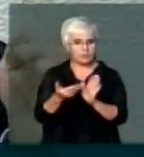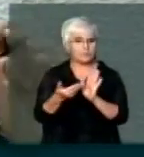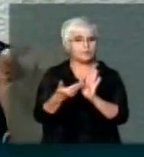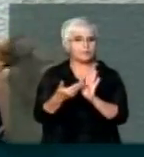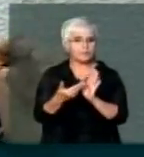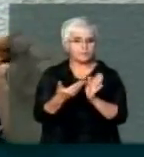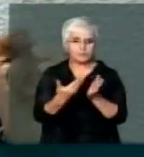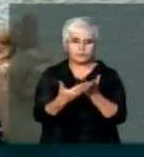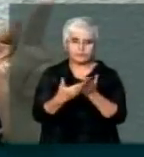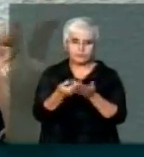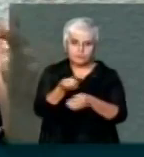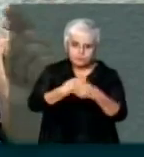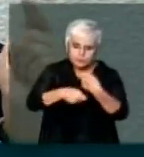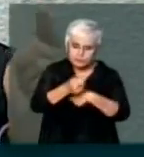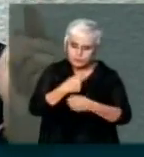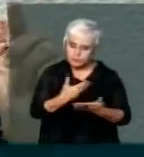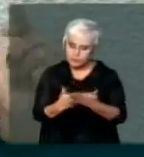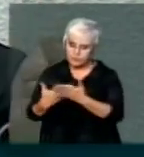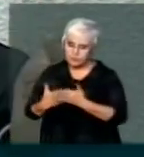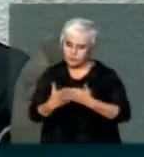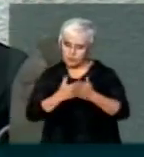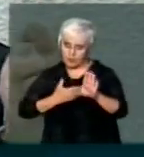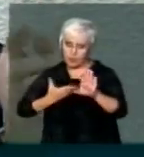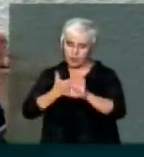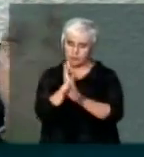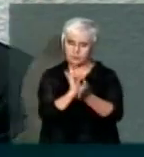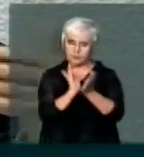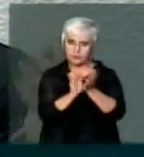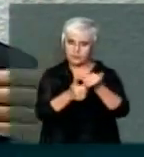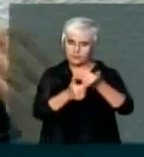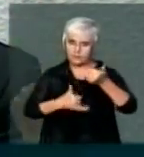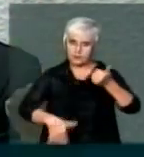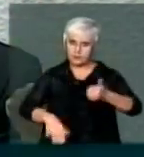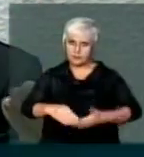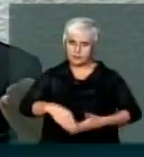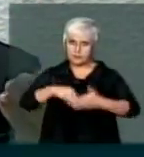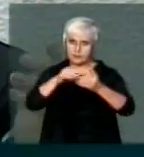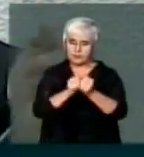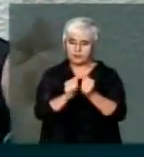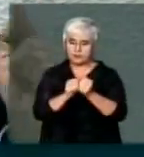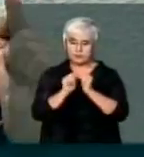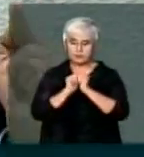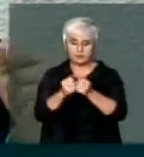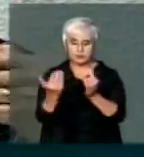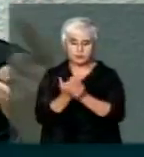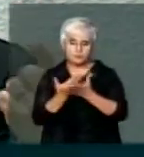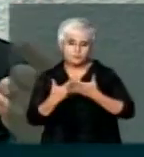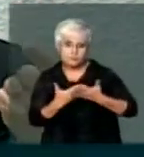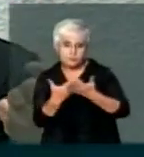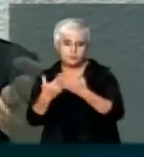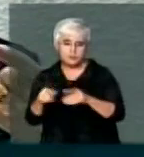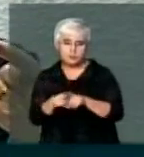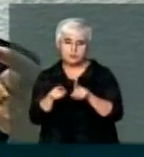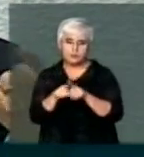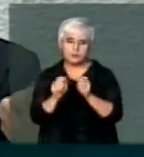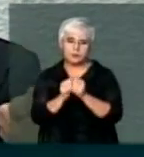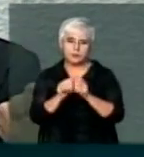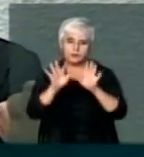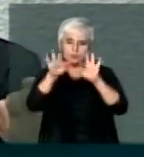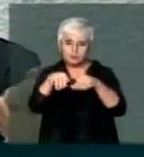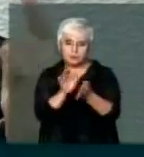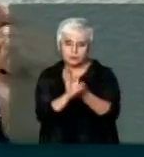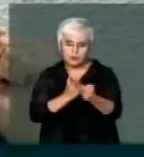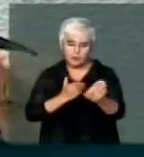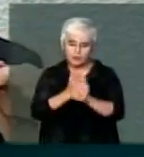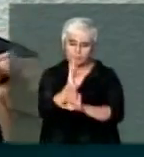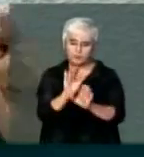negociação foi aprovada pela diretoria, que acompanhava o processo, e submetida à aprovação final do